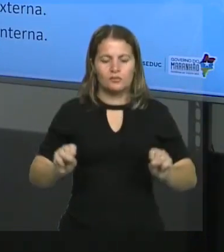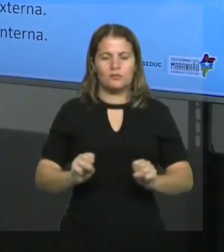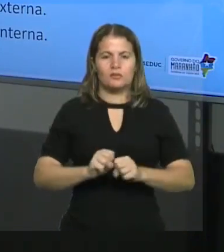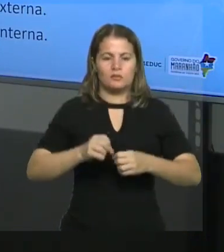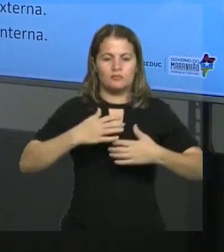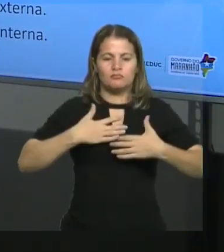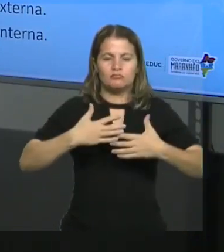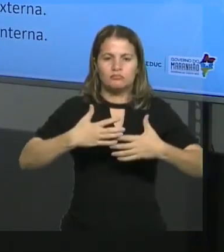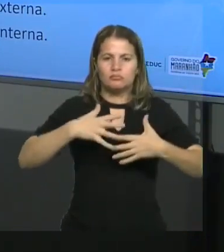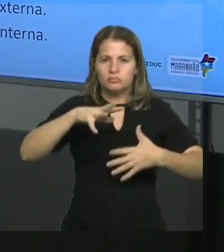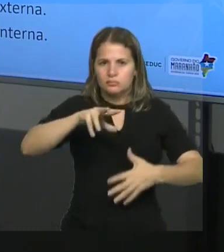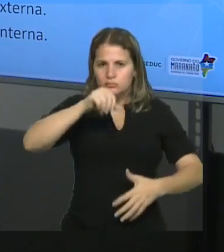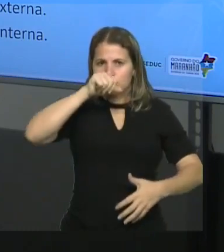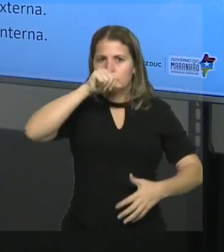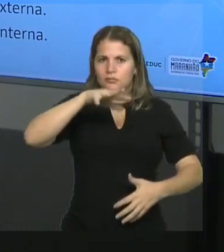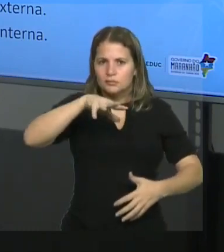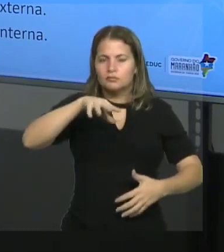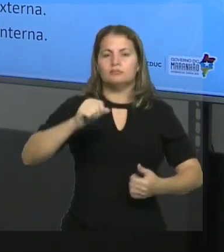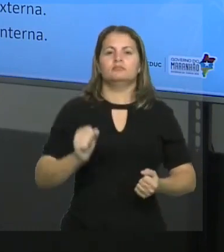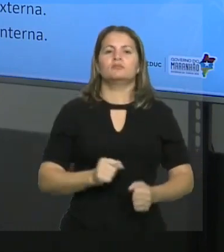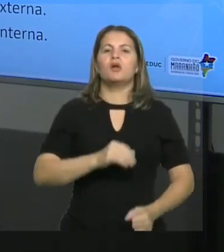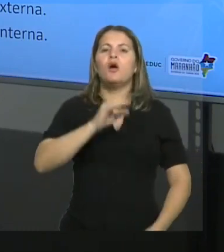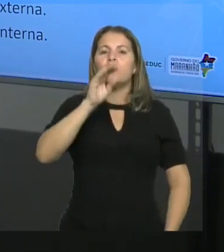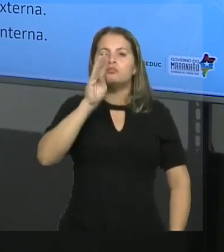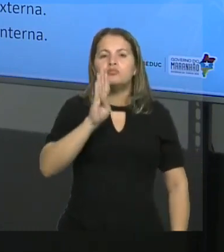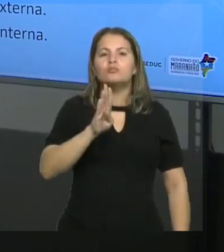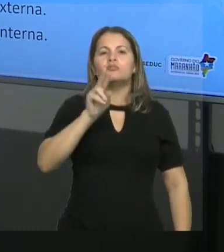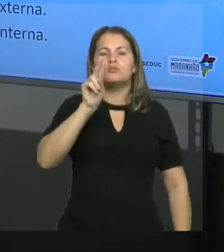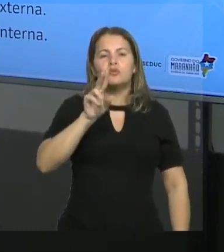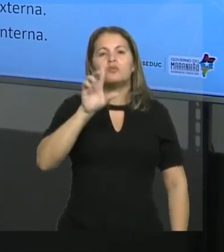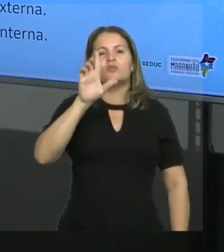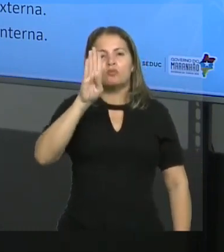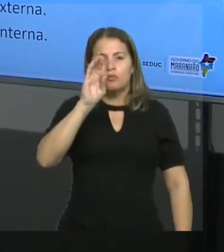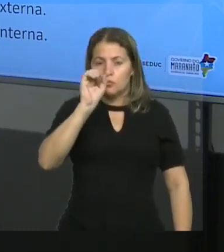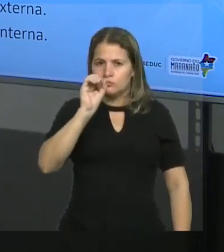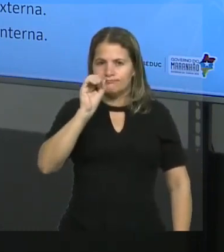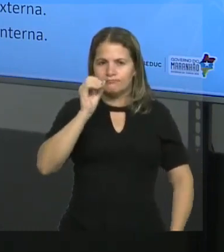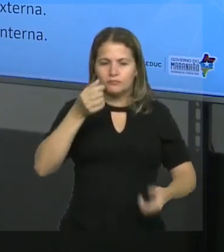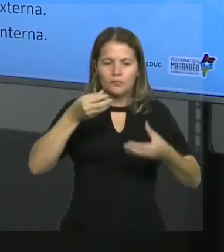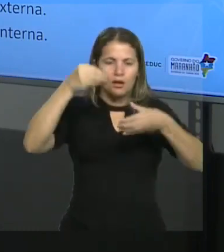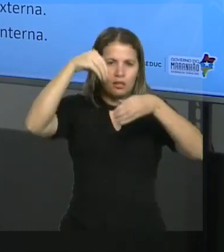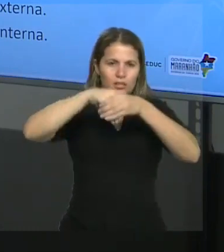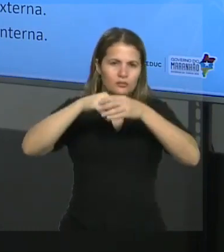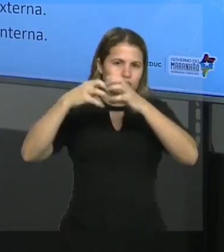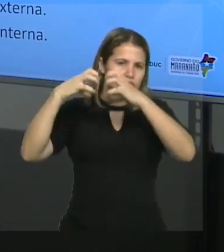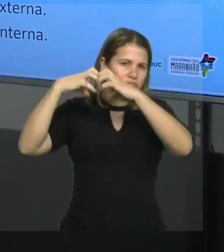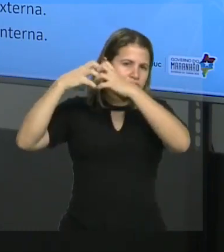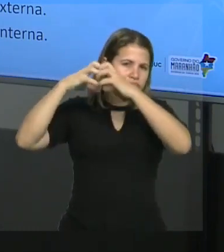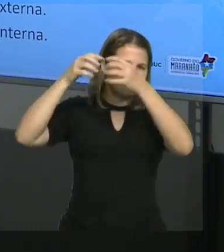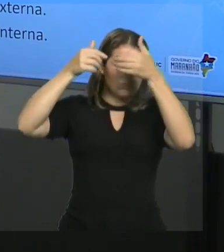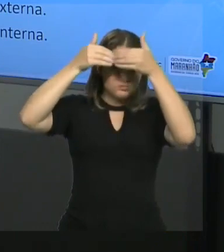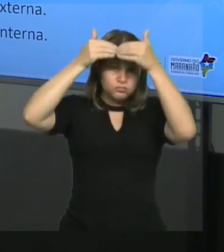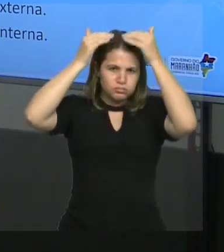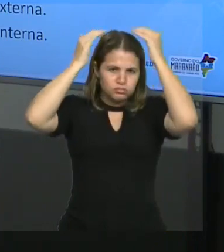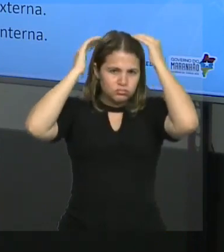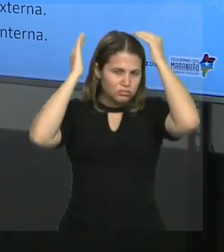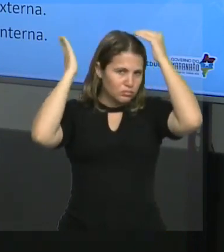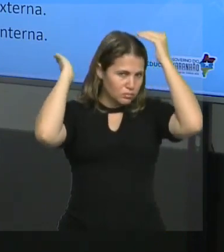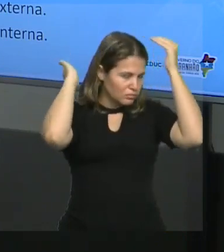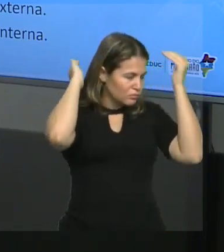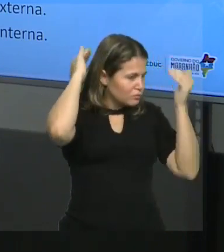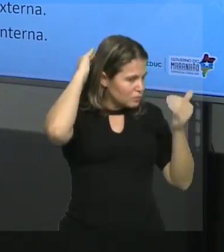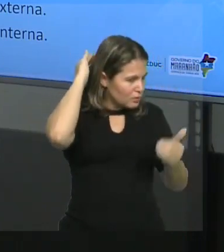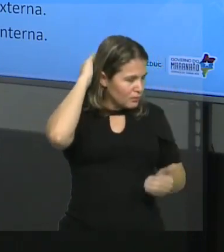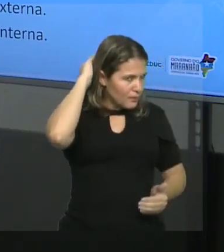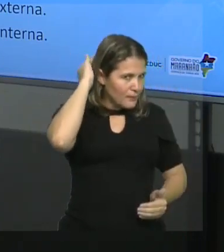controlado pelo bulbo. Então o bulbo é uma coisa que fica aqui no crânio, mais precisamente nessa região aqui atrás. Então ele é que